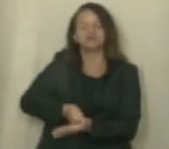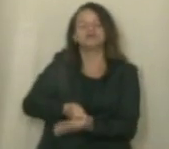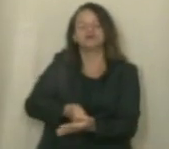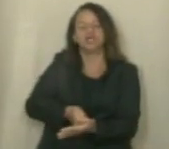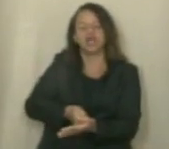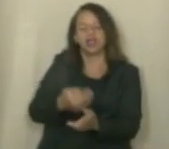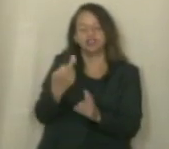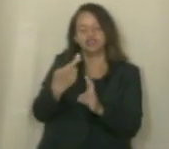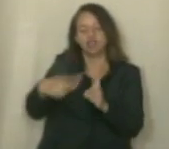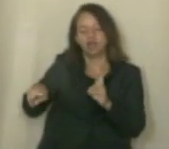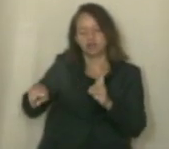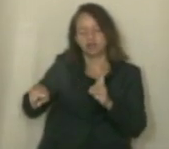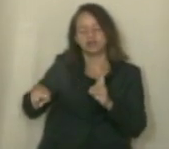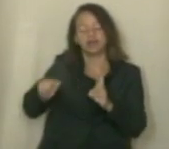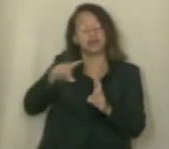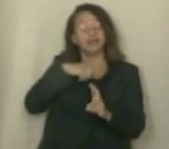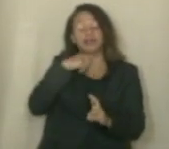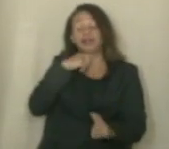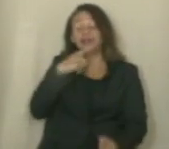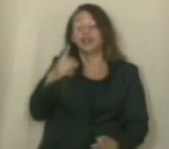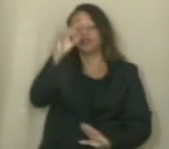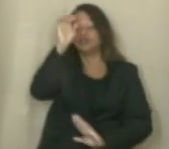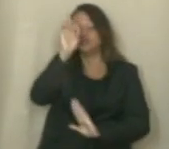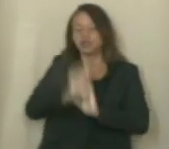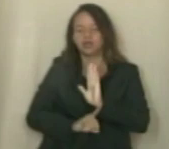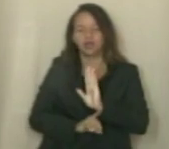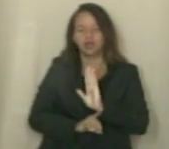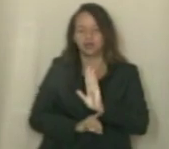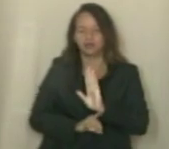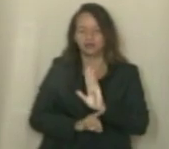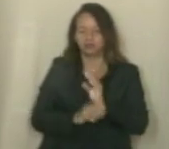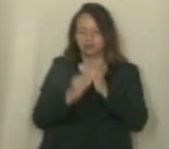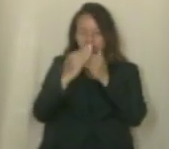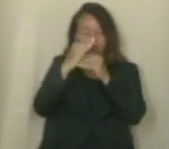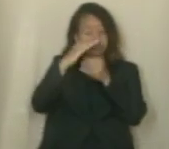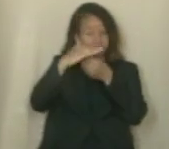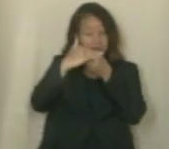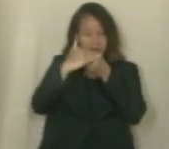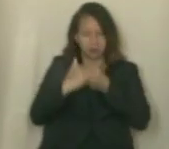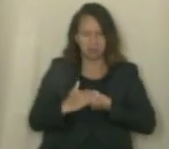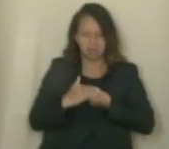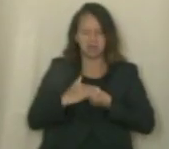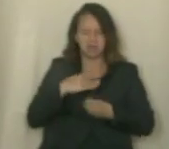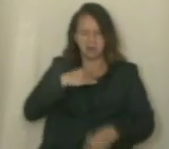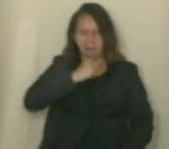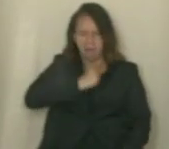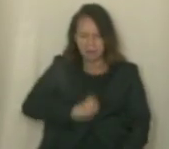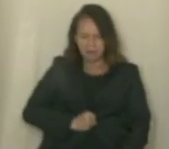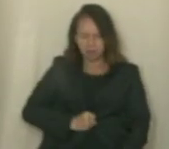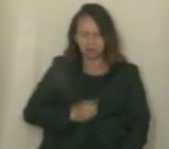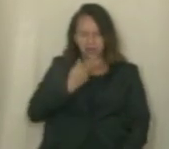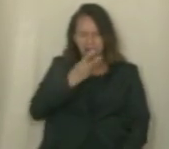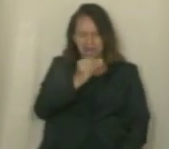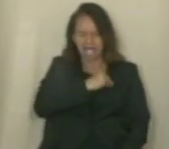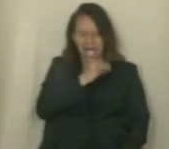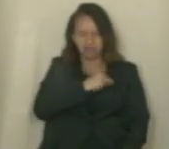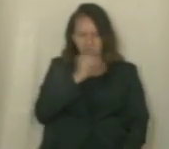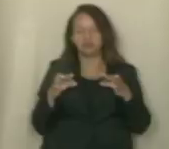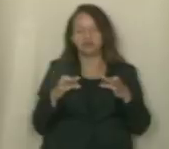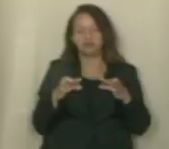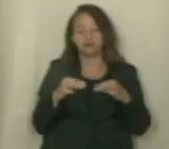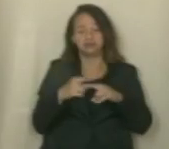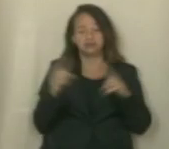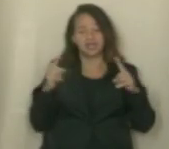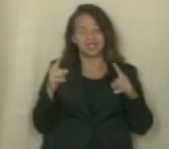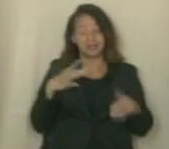religiosa de que ninguém tem o direito de me demover de que o aborto é um pecado gravíssimo.